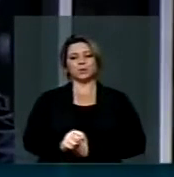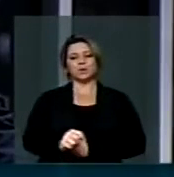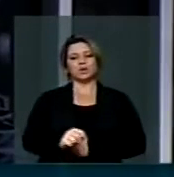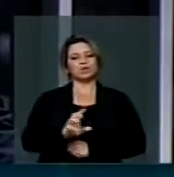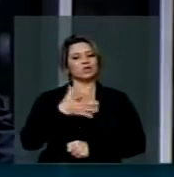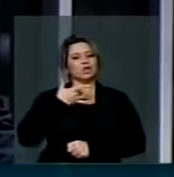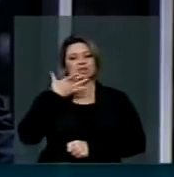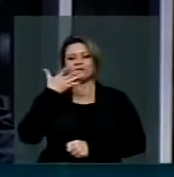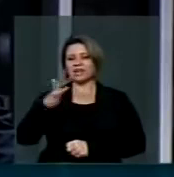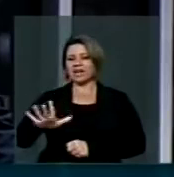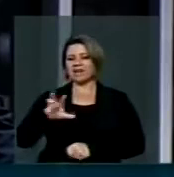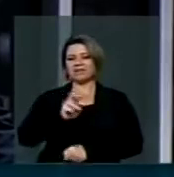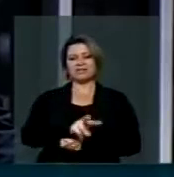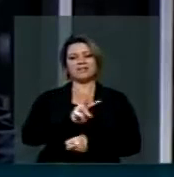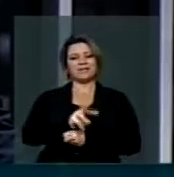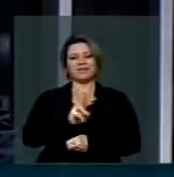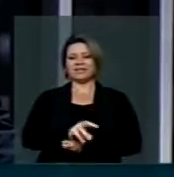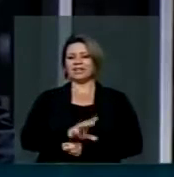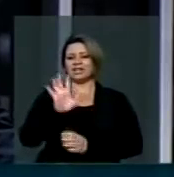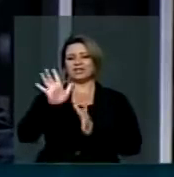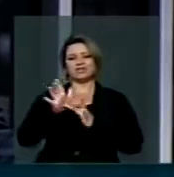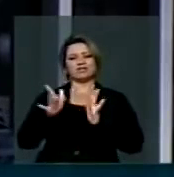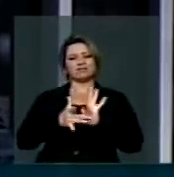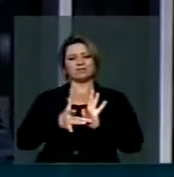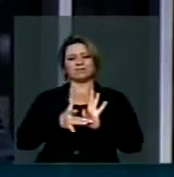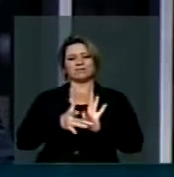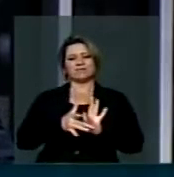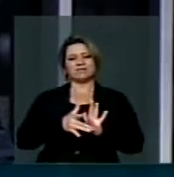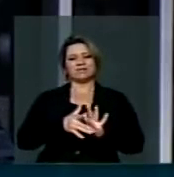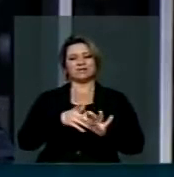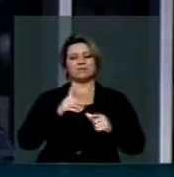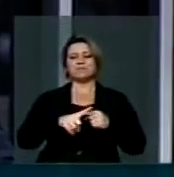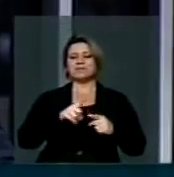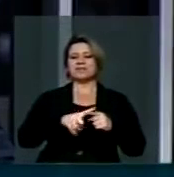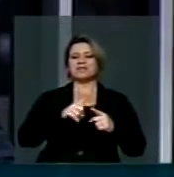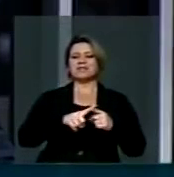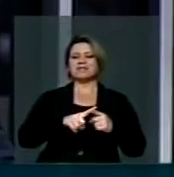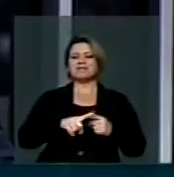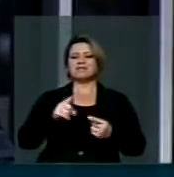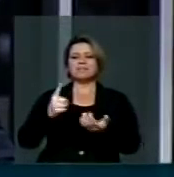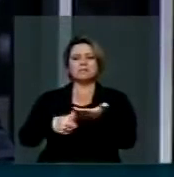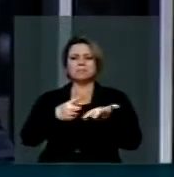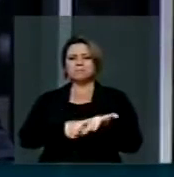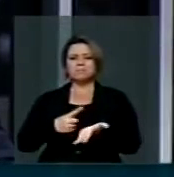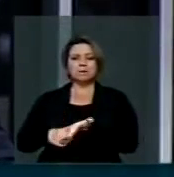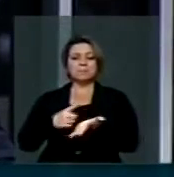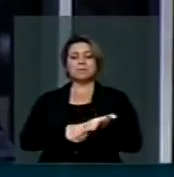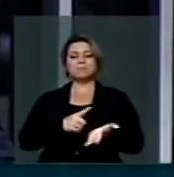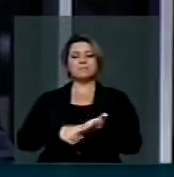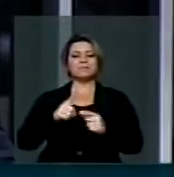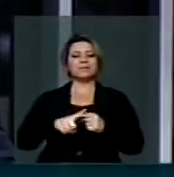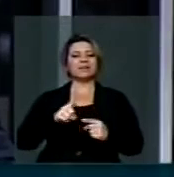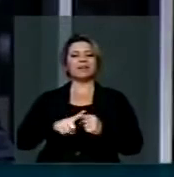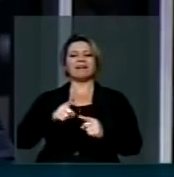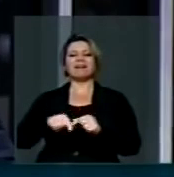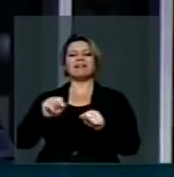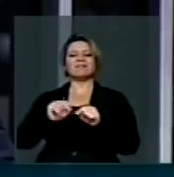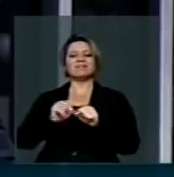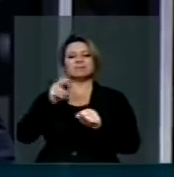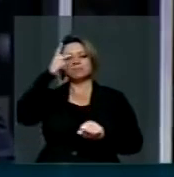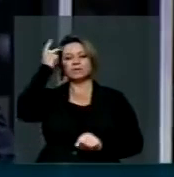povo de Deus, muitos se juntam para tentar calar a voz do povo de Deus, a voz da Igreja.